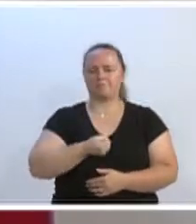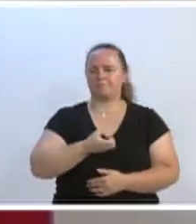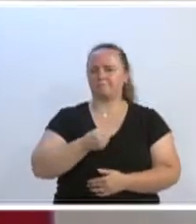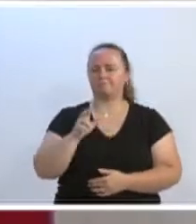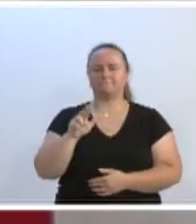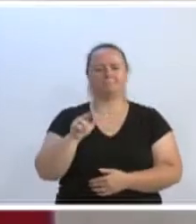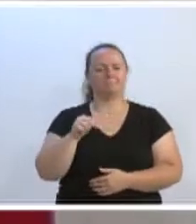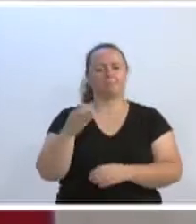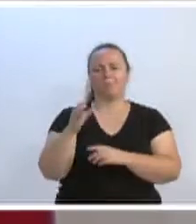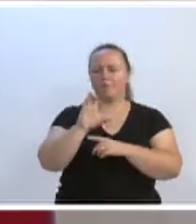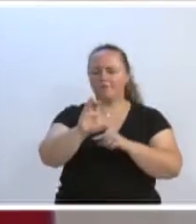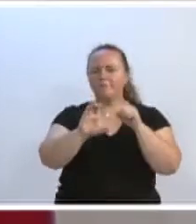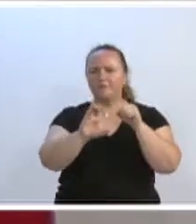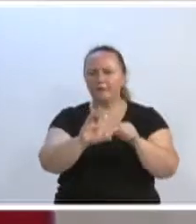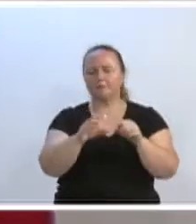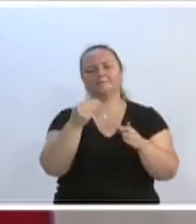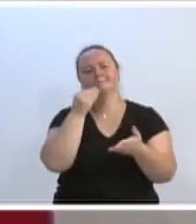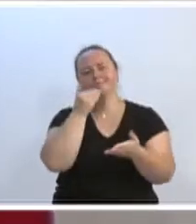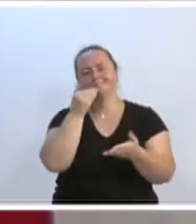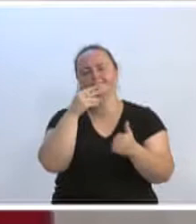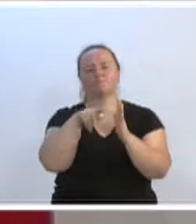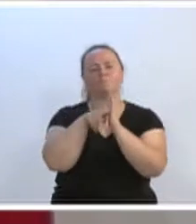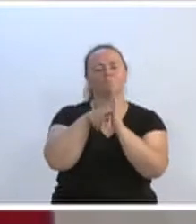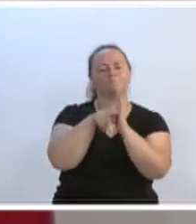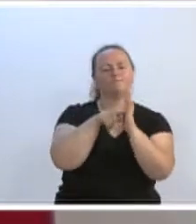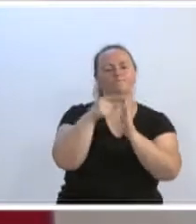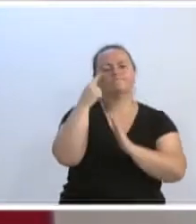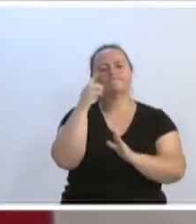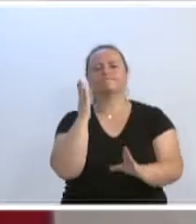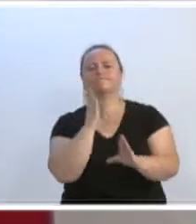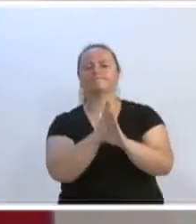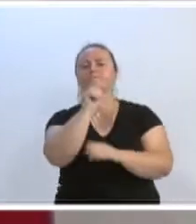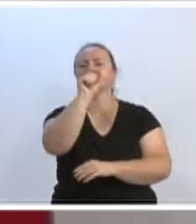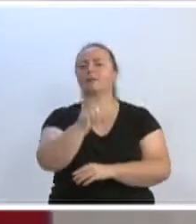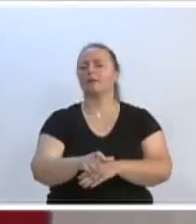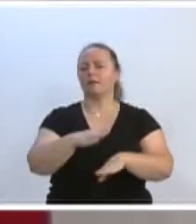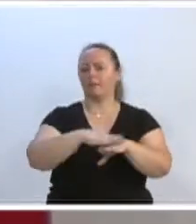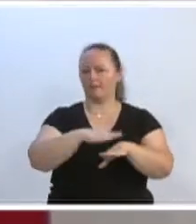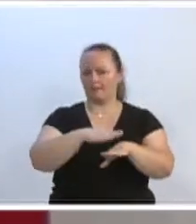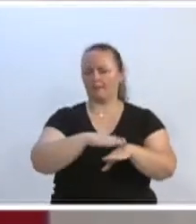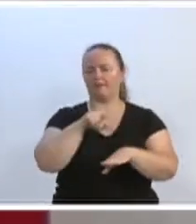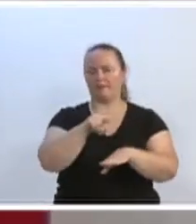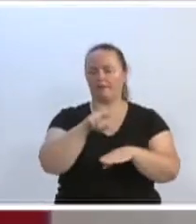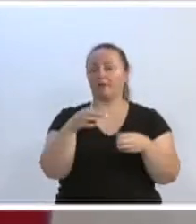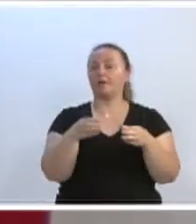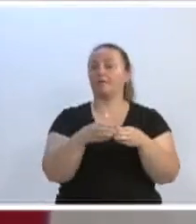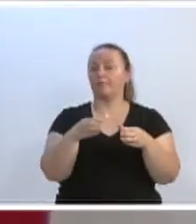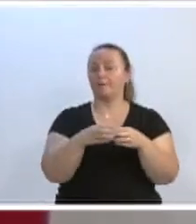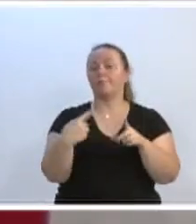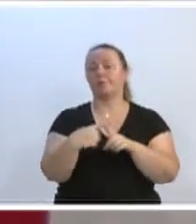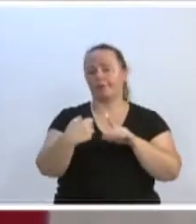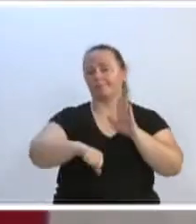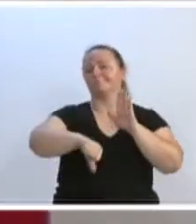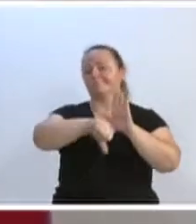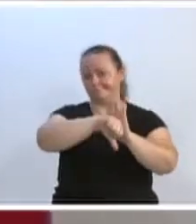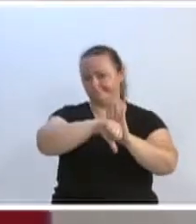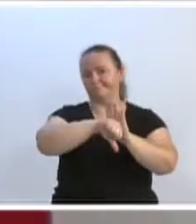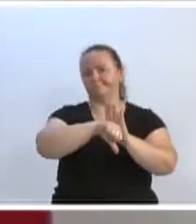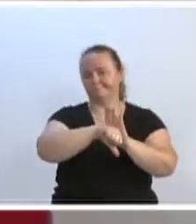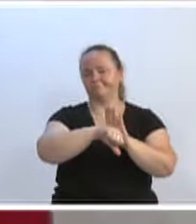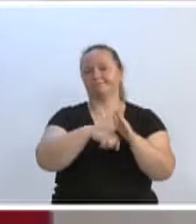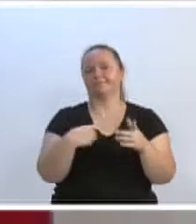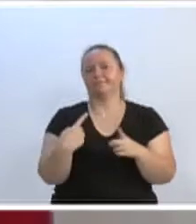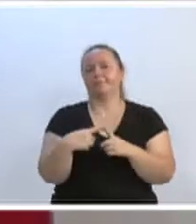vídeos. Vou pedir, investigação para nós tentarmos chegar nos autores dessas pessoas, desses criminosos, que usam a